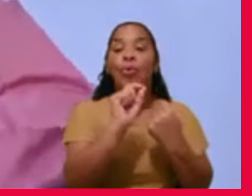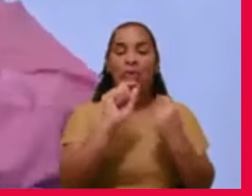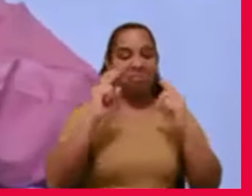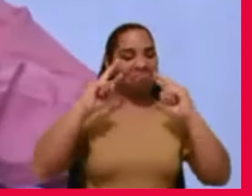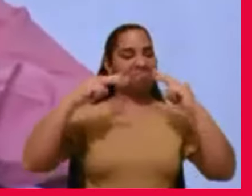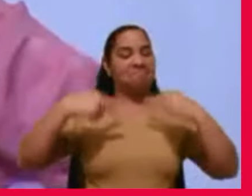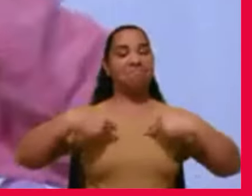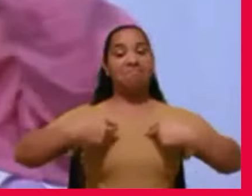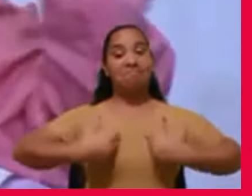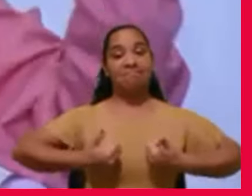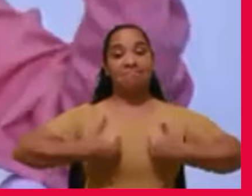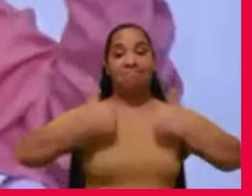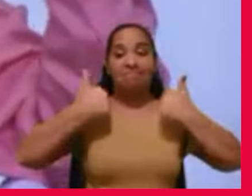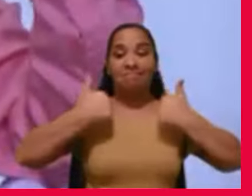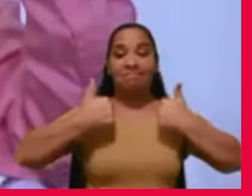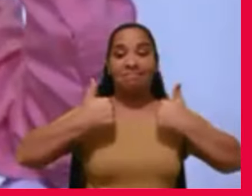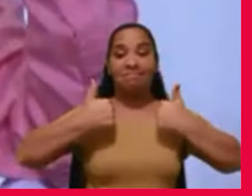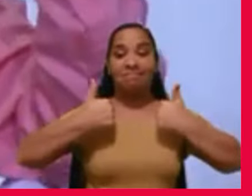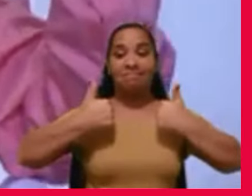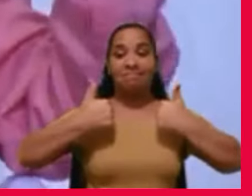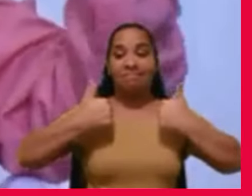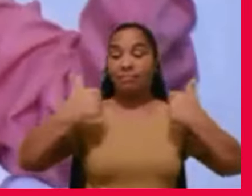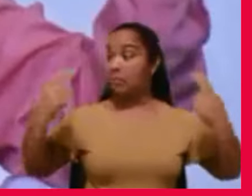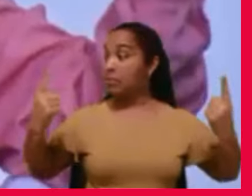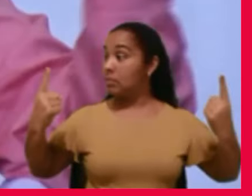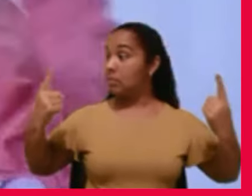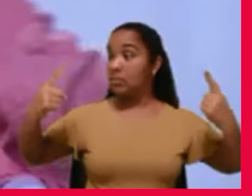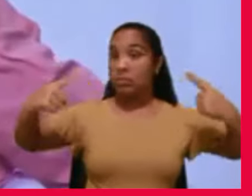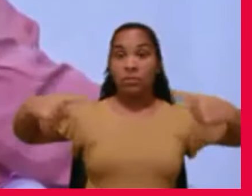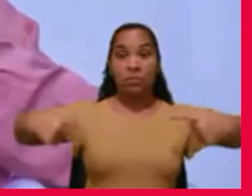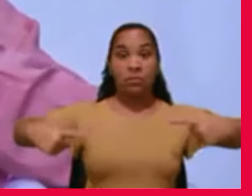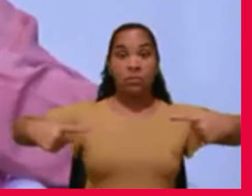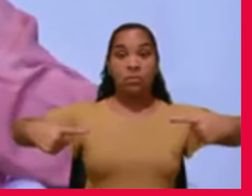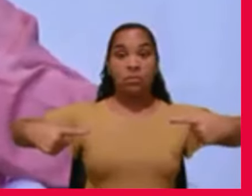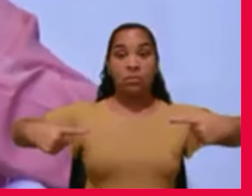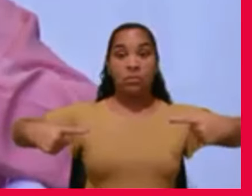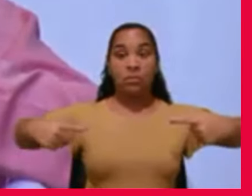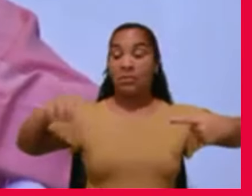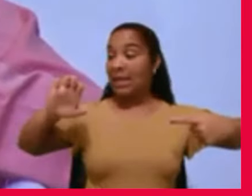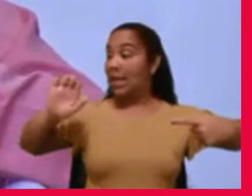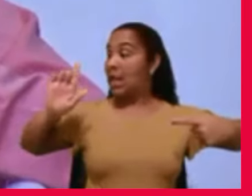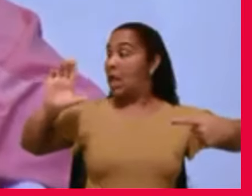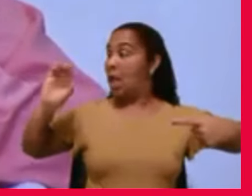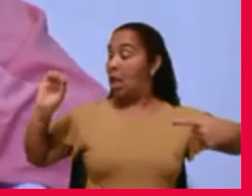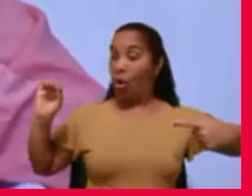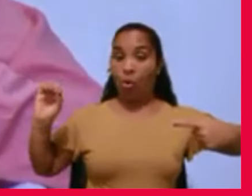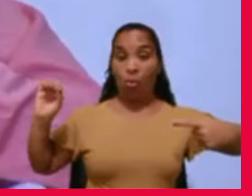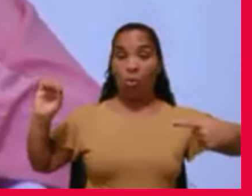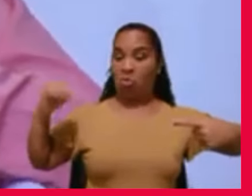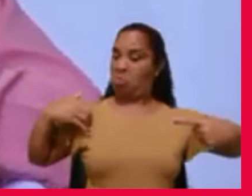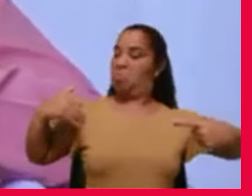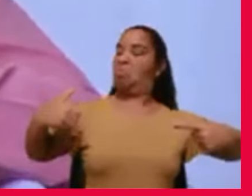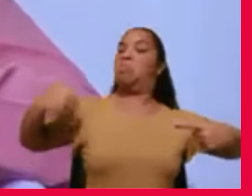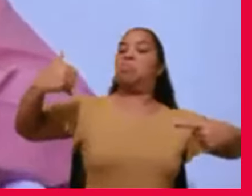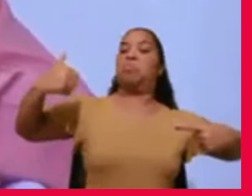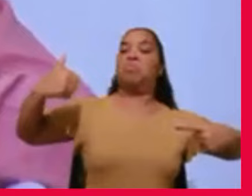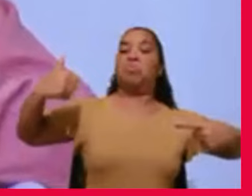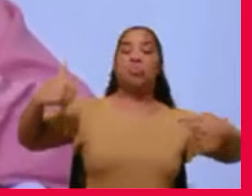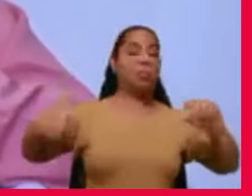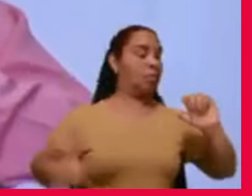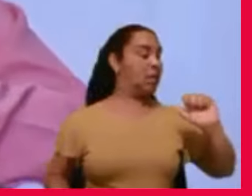portanto, são os dois extremos, ego, o eu superficial, e o alter,